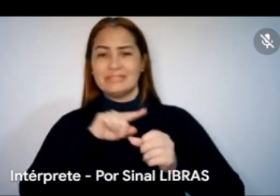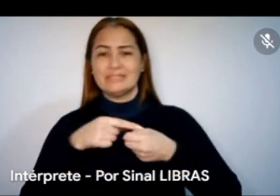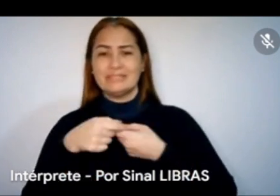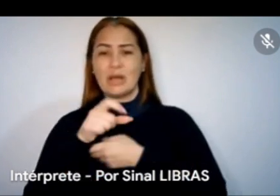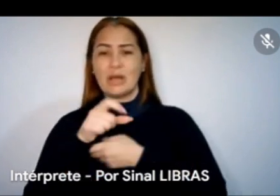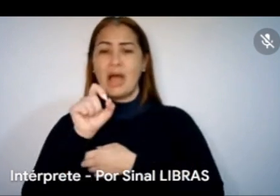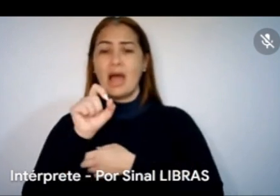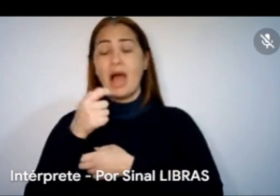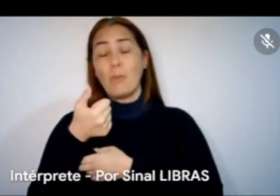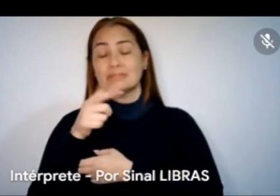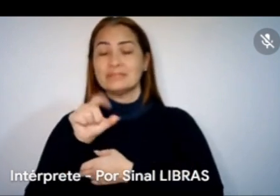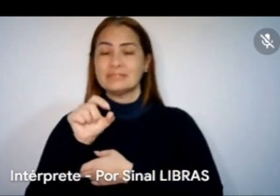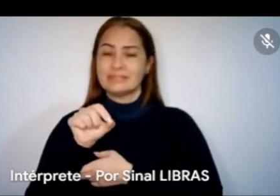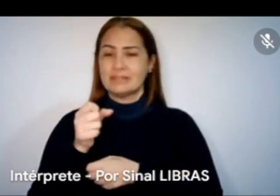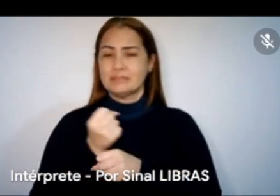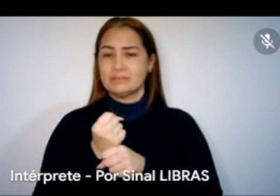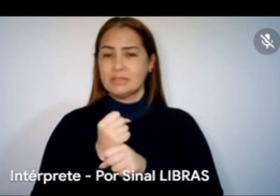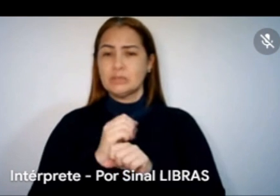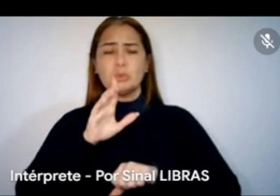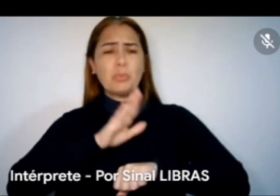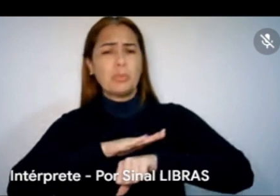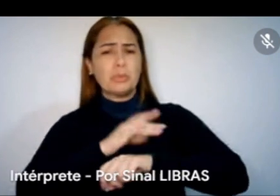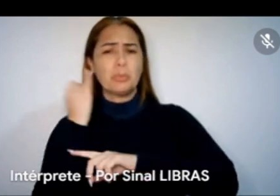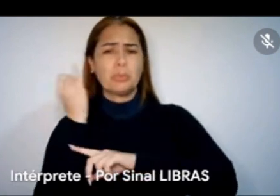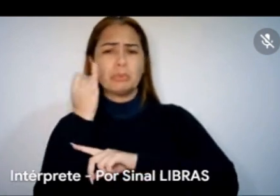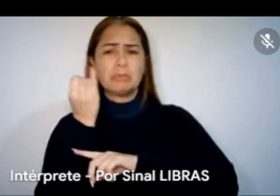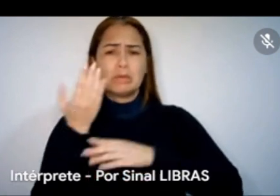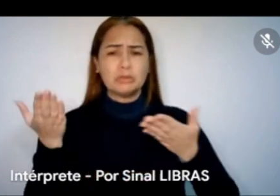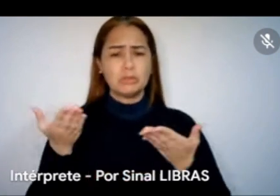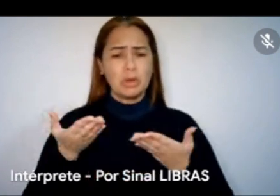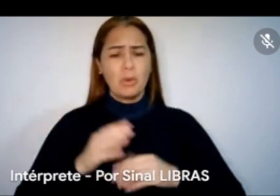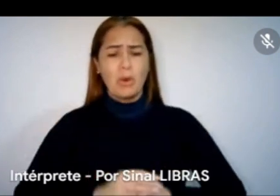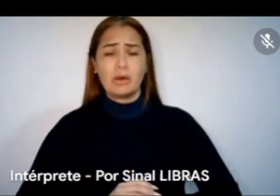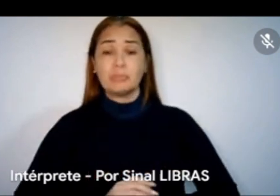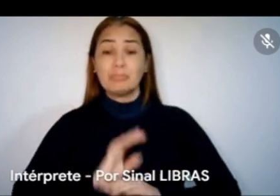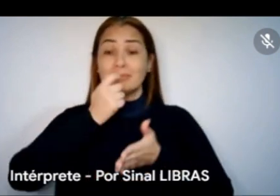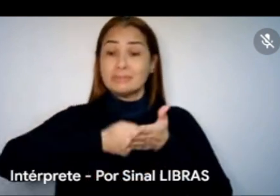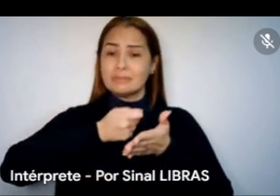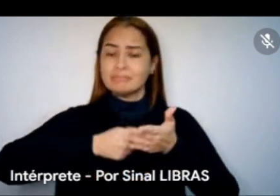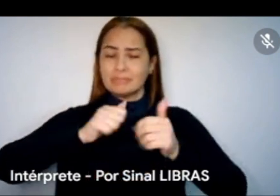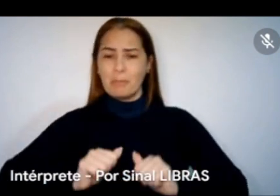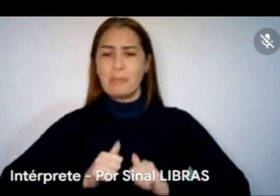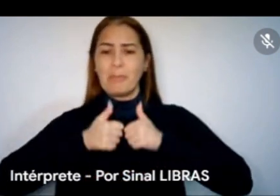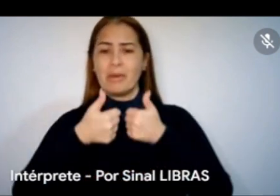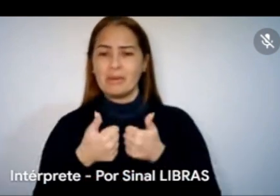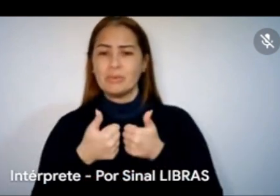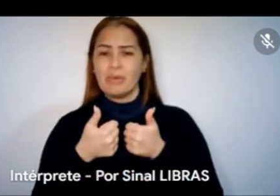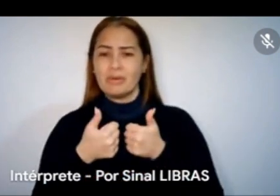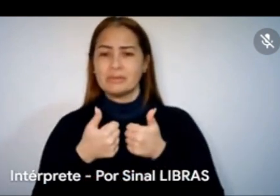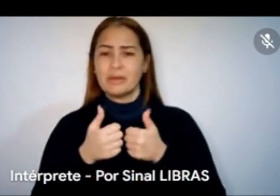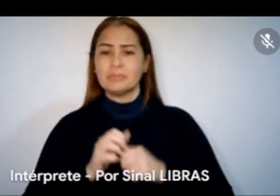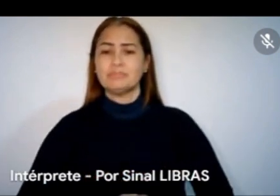escuta ativa, acho que é um momento que a gente tem para tentar melhorar esses procedimentos em relação aos editais